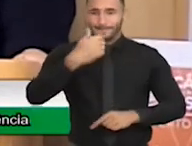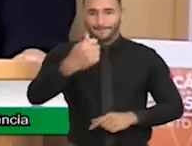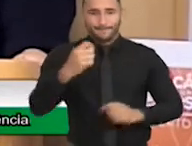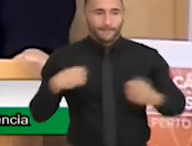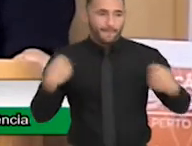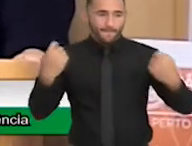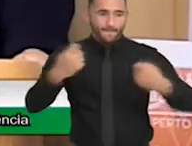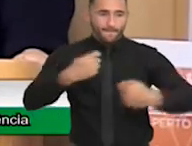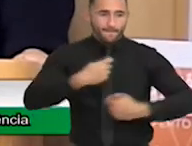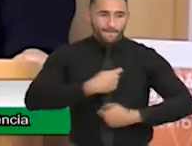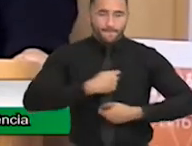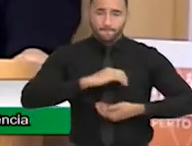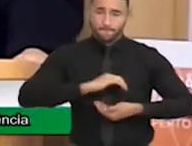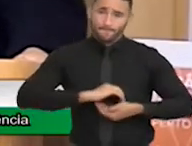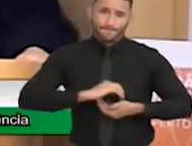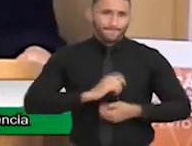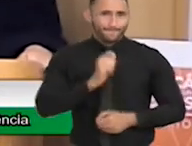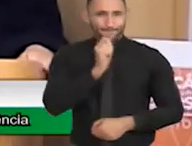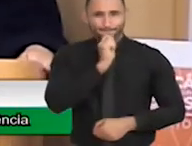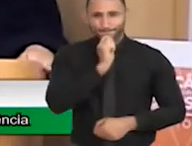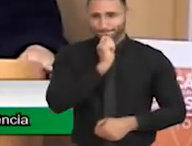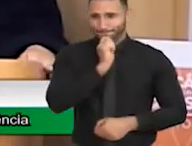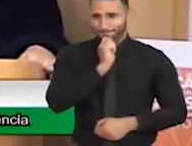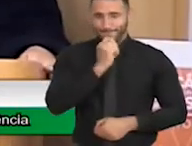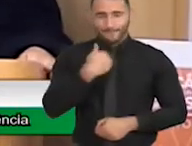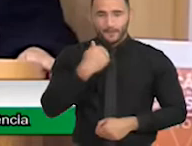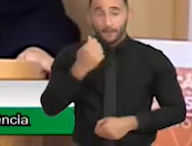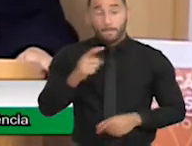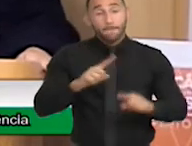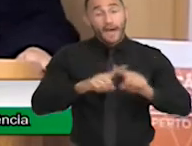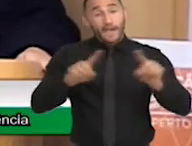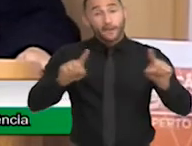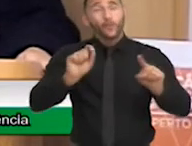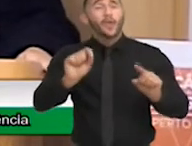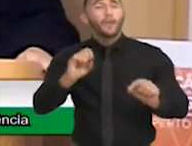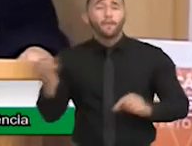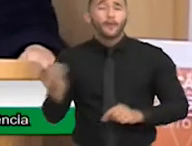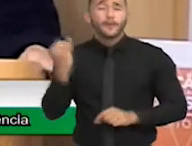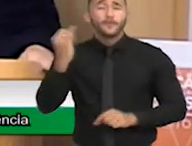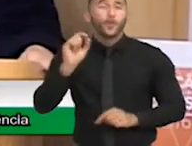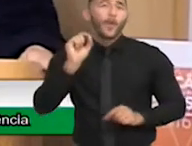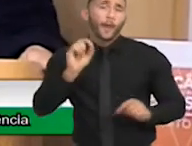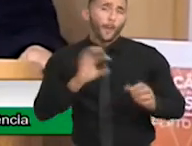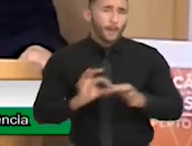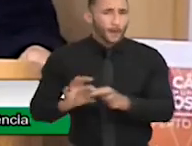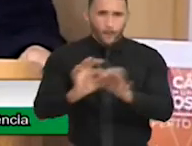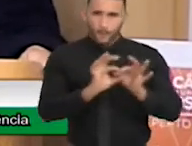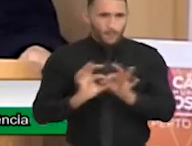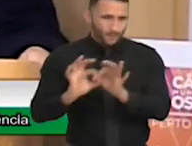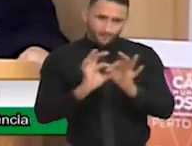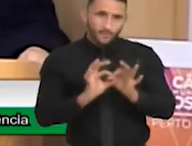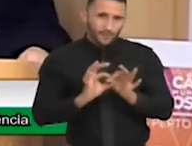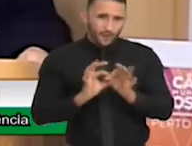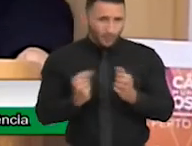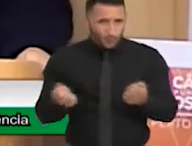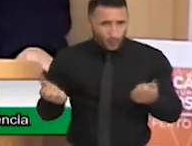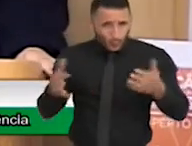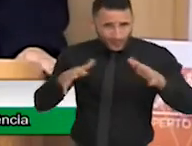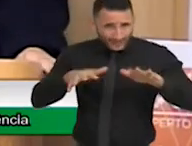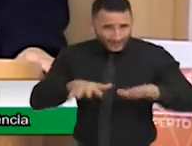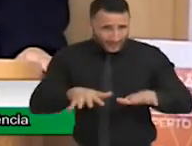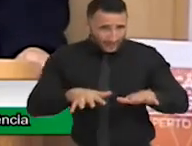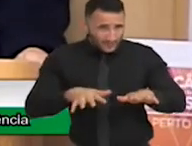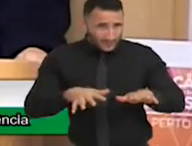É isso que importa, porque o que importa é a união. Gente, inclusão não dá para fazer sem